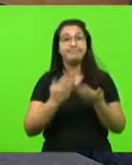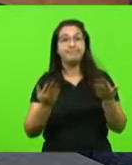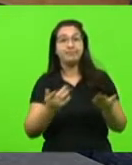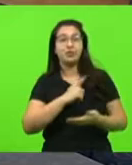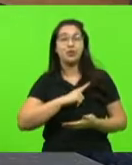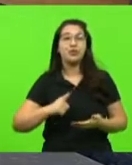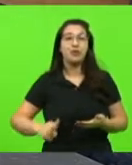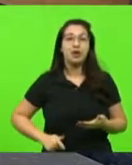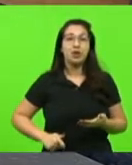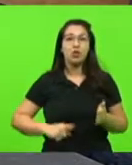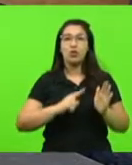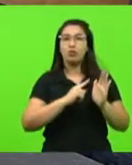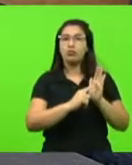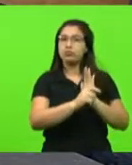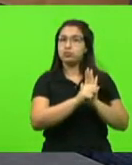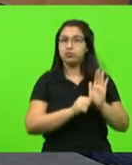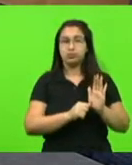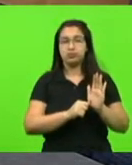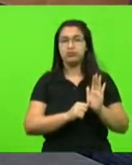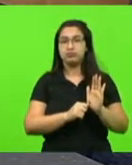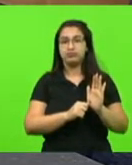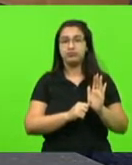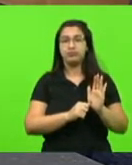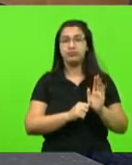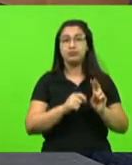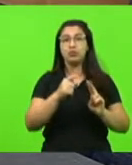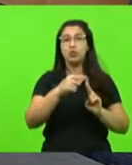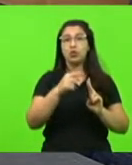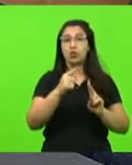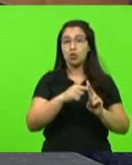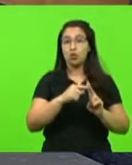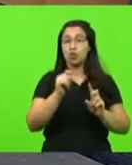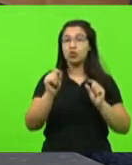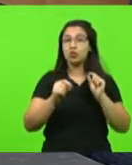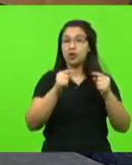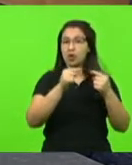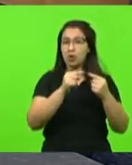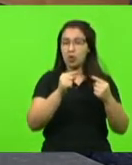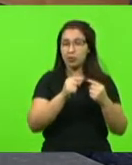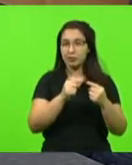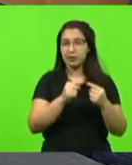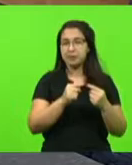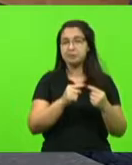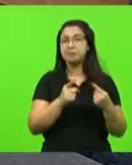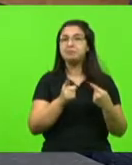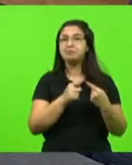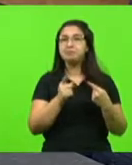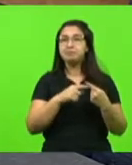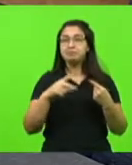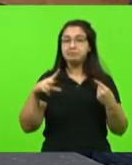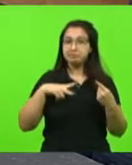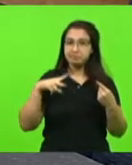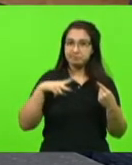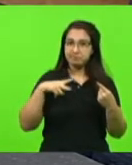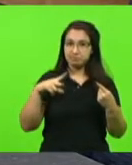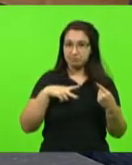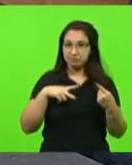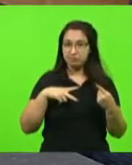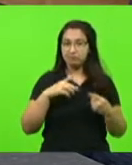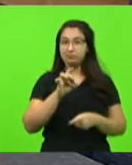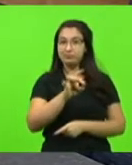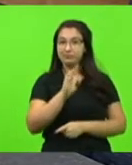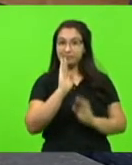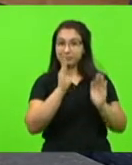projeto totalmente, considerando dois argumentos. O primeiro, primeiro que compete privativamente ao chefe do Poder Executivo,